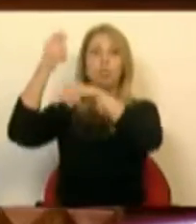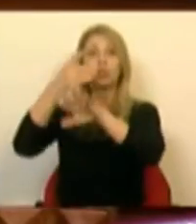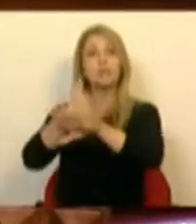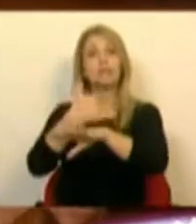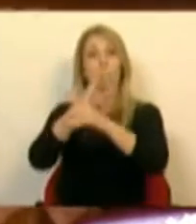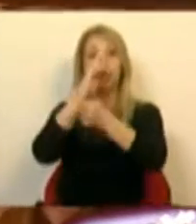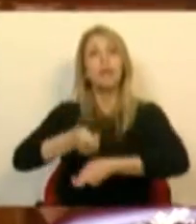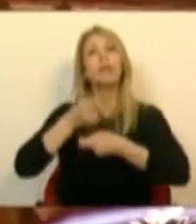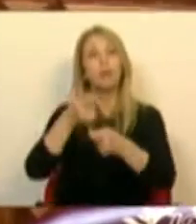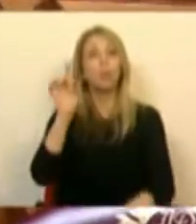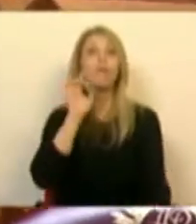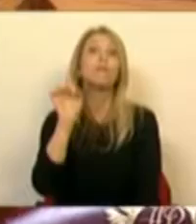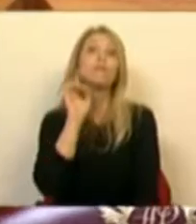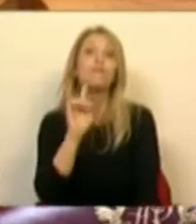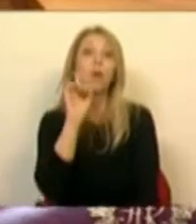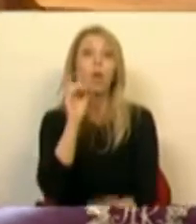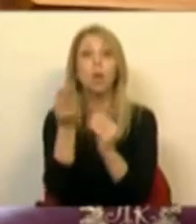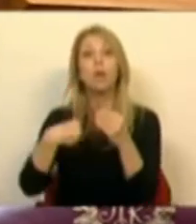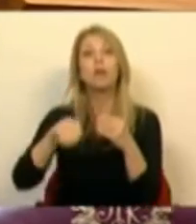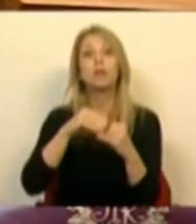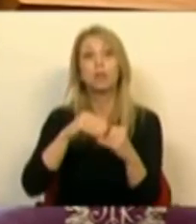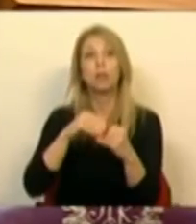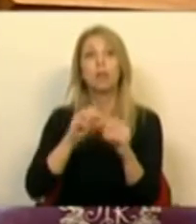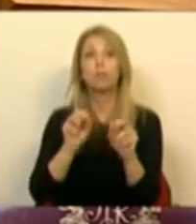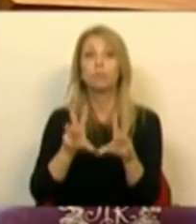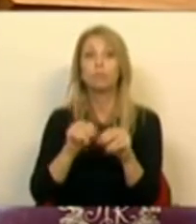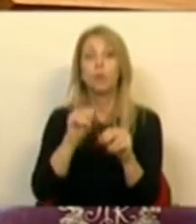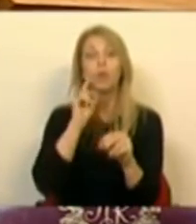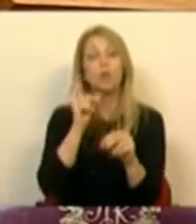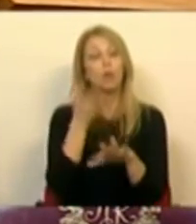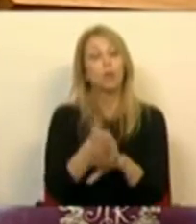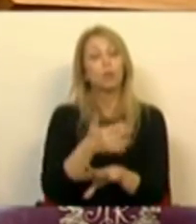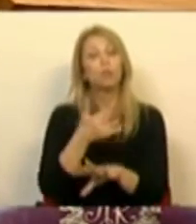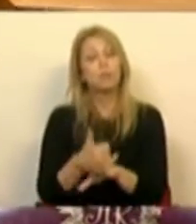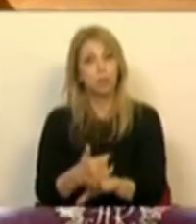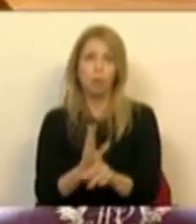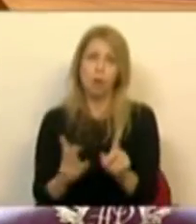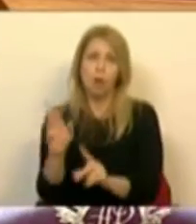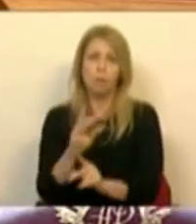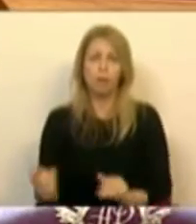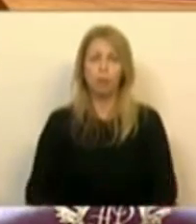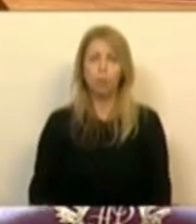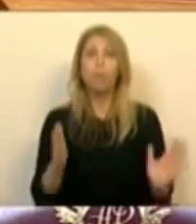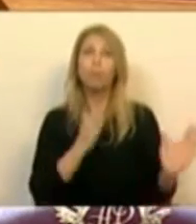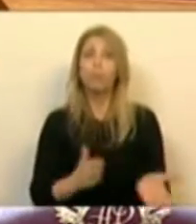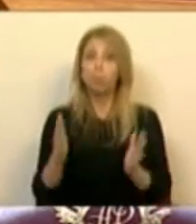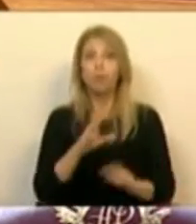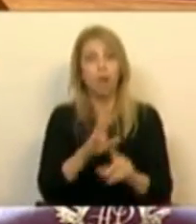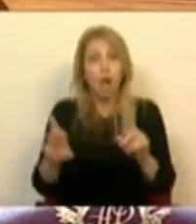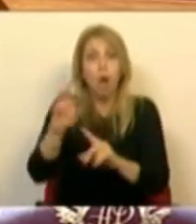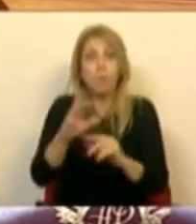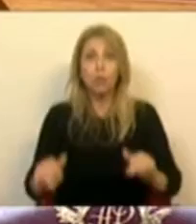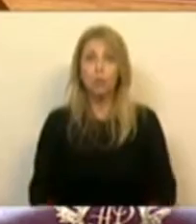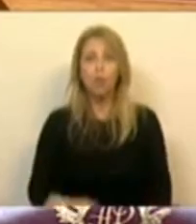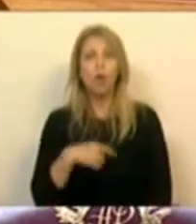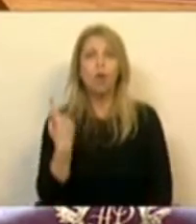agrícola. O valor acrescentado bruto do setor aumentou. A produtividade aumentou.